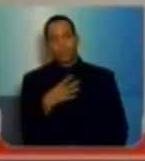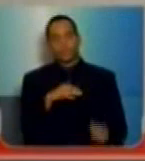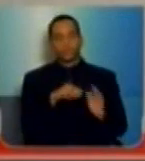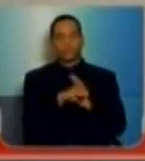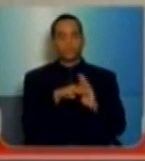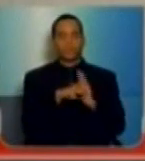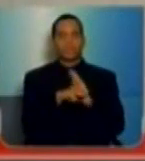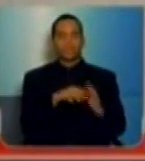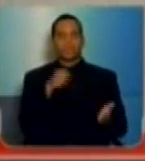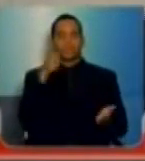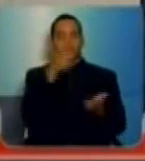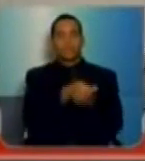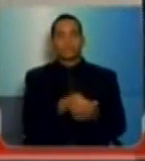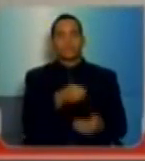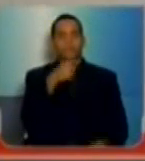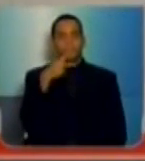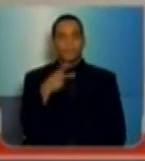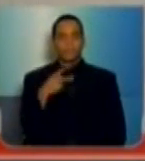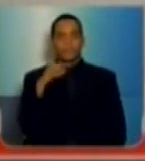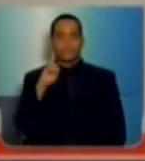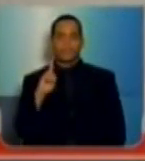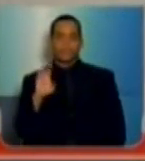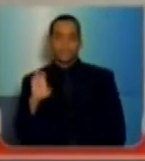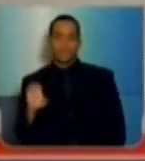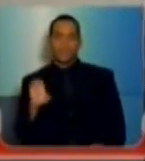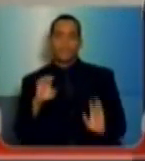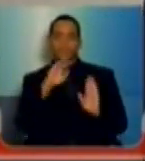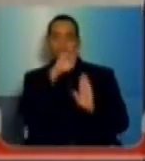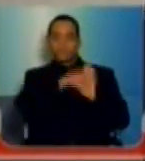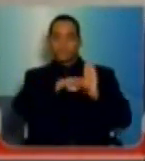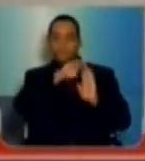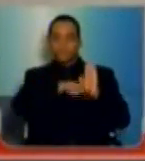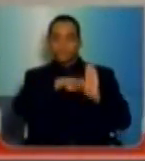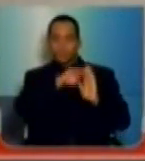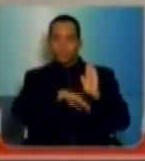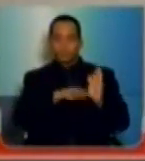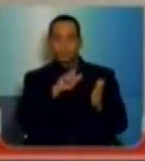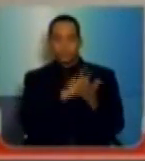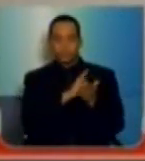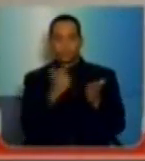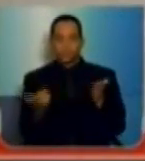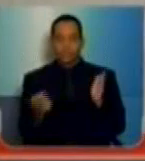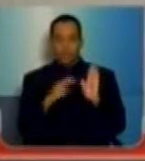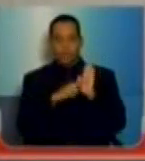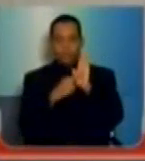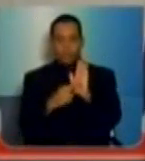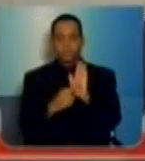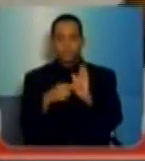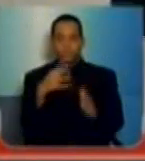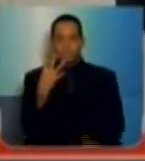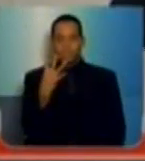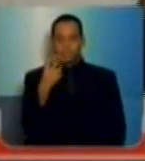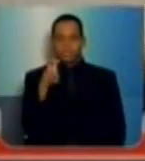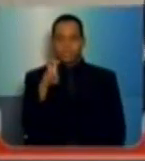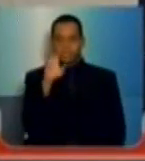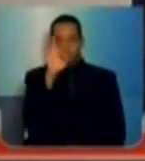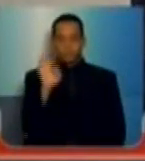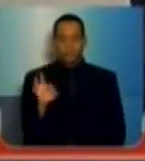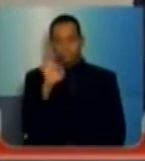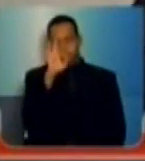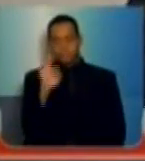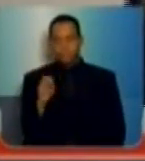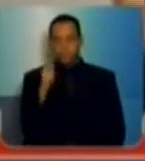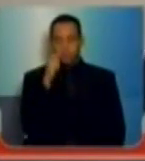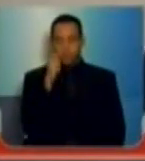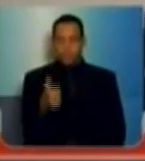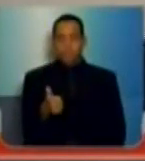de pagamento do PDE, que desconta aqui, matéria mostra, pesquisa, 45%, quase metade